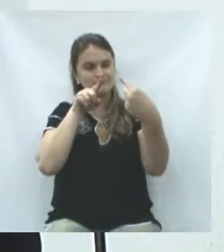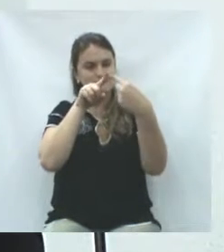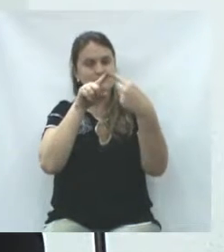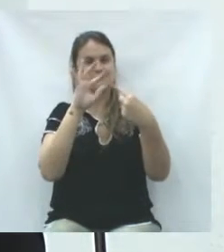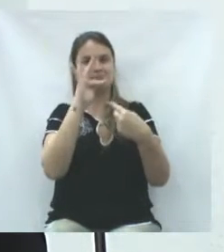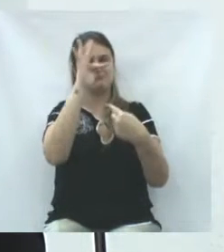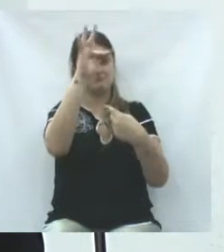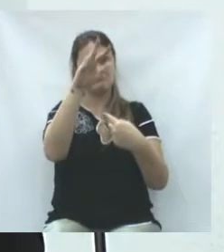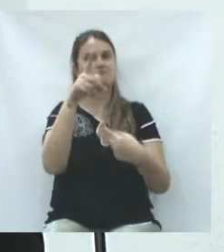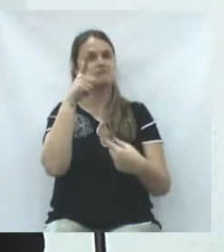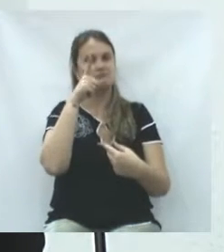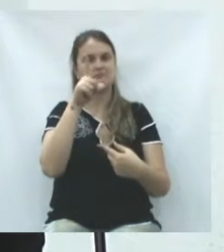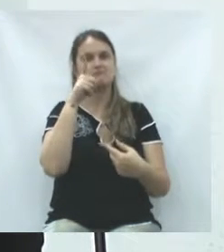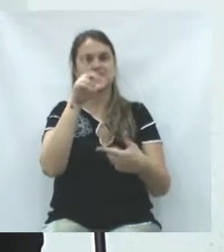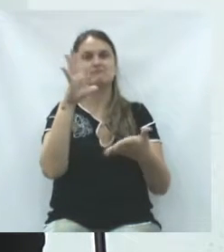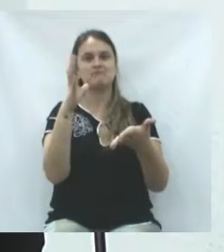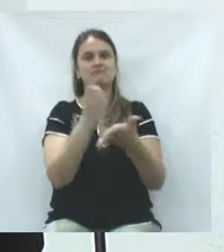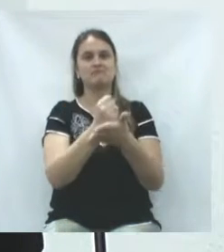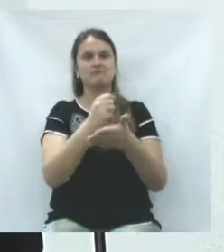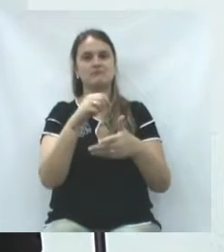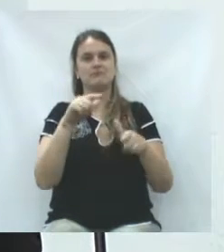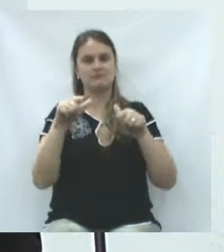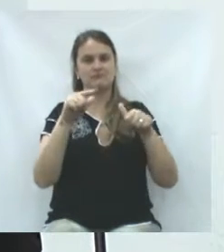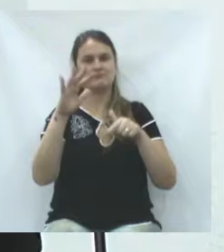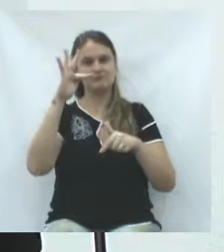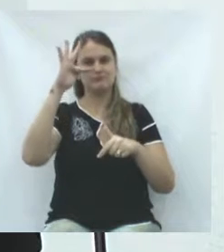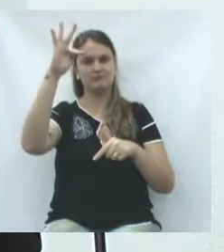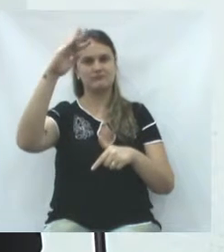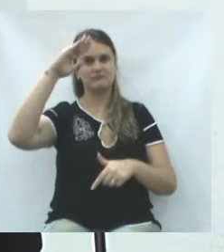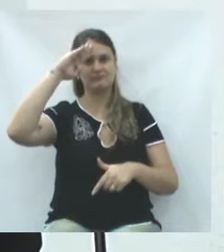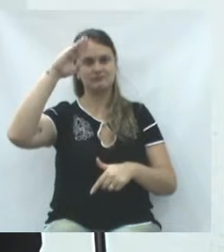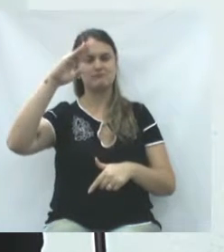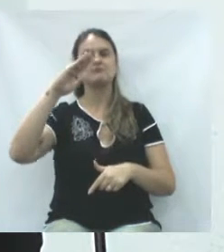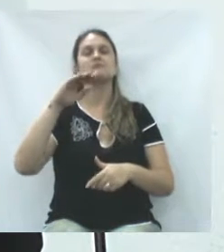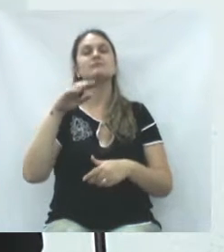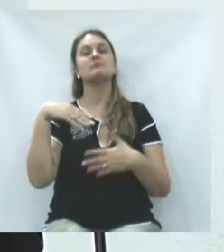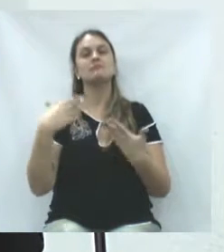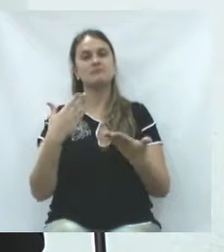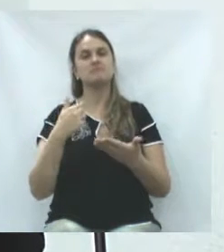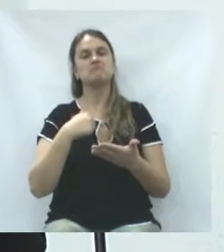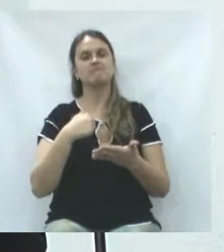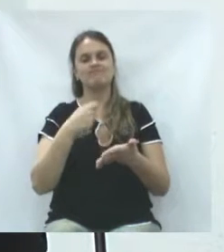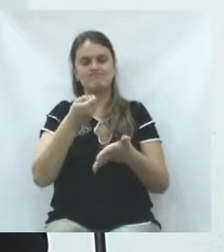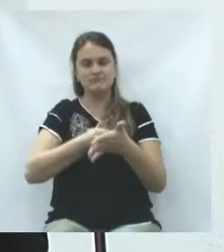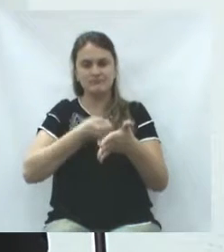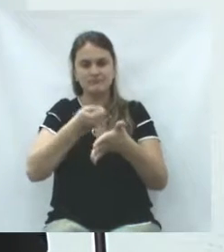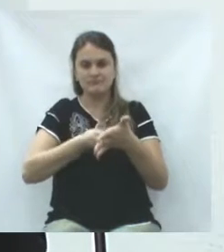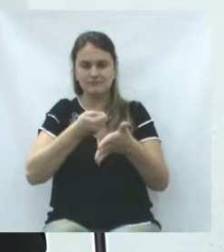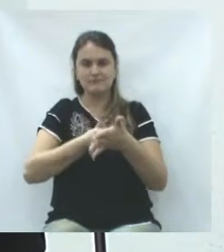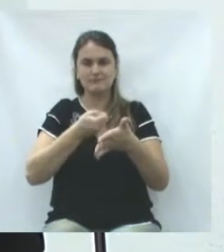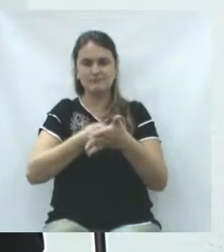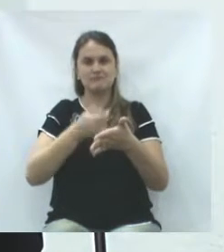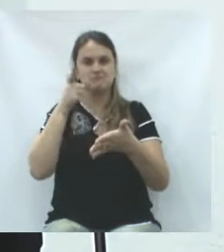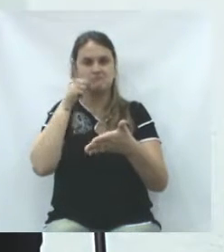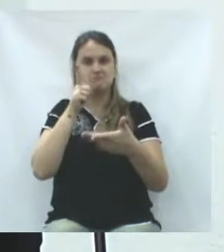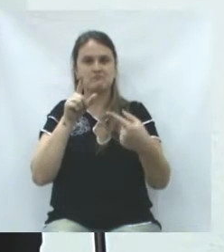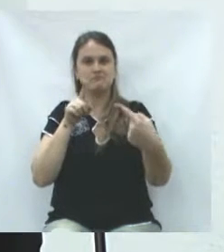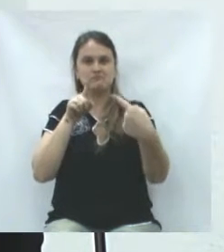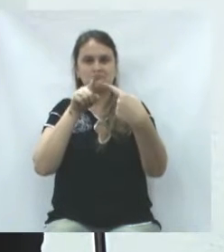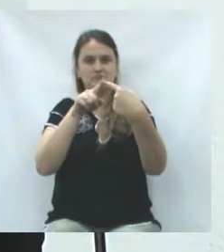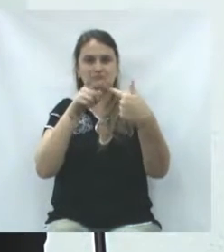meta e você vai ser, um dia, um sargento do Exército. E, assim, fui perseguindo essa meta,